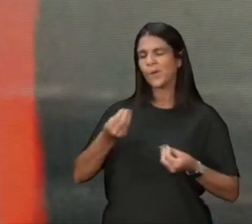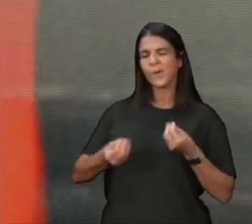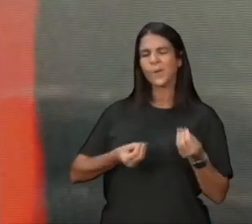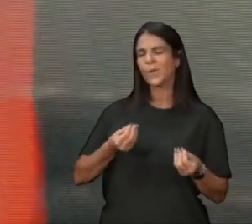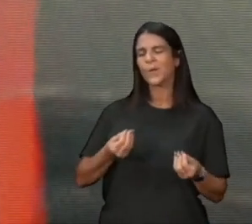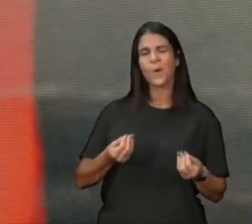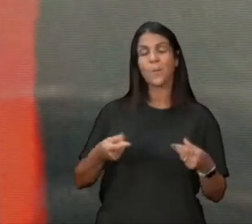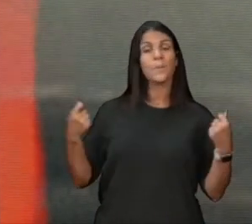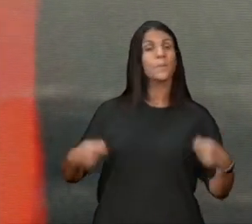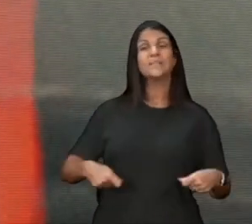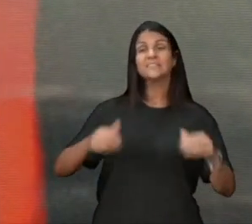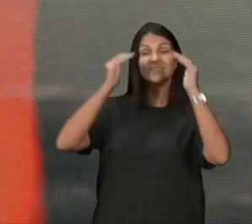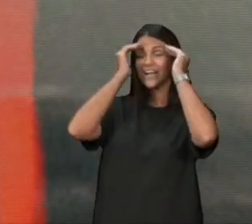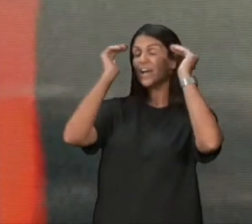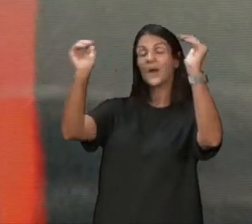fala no respeito,